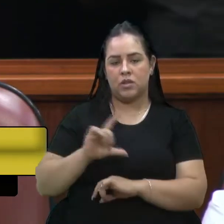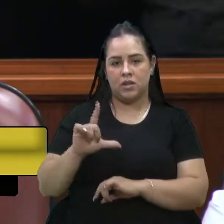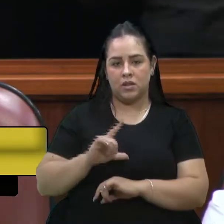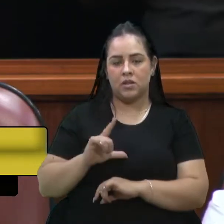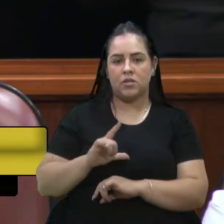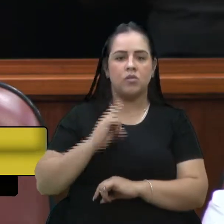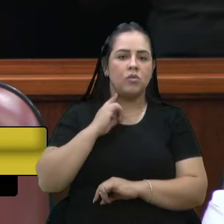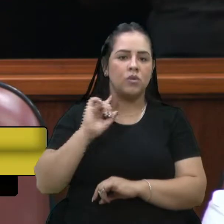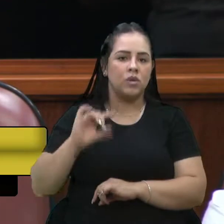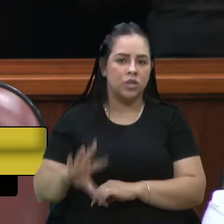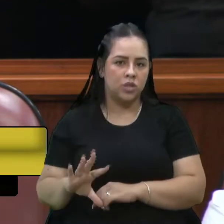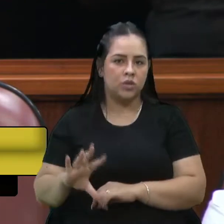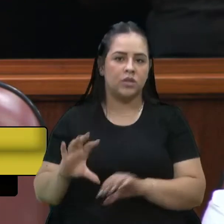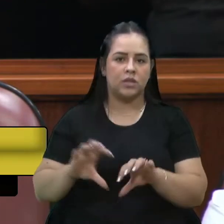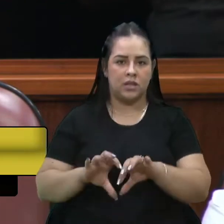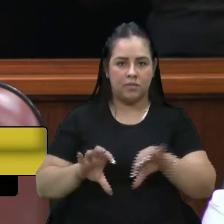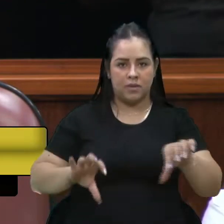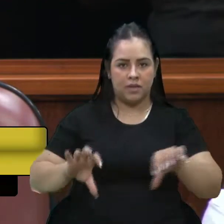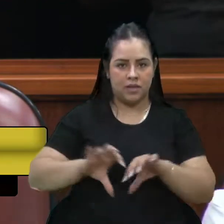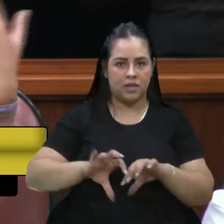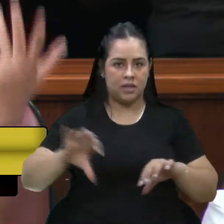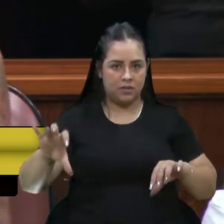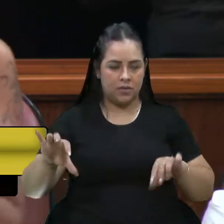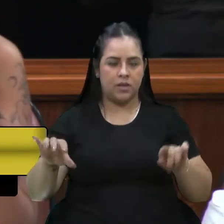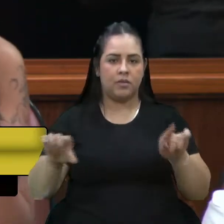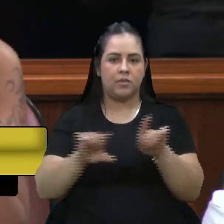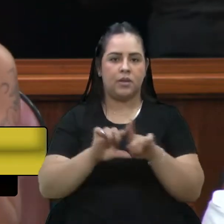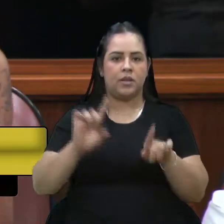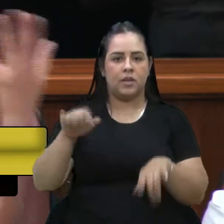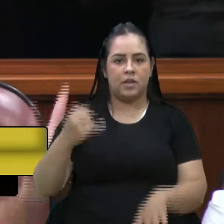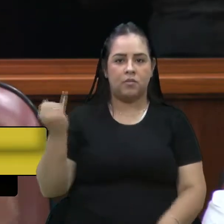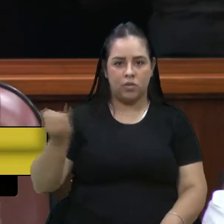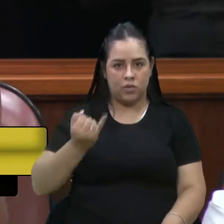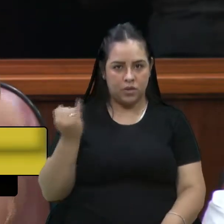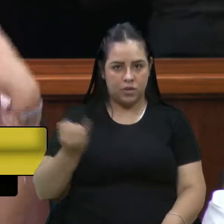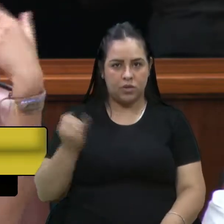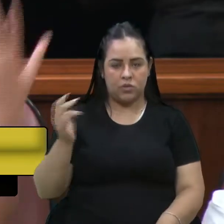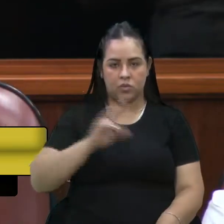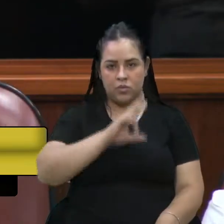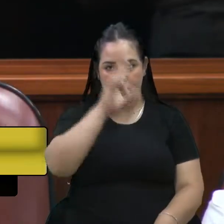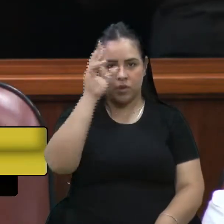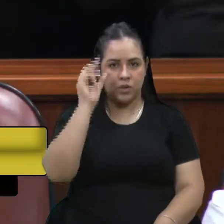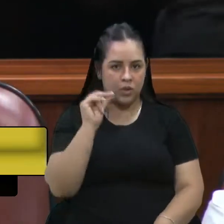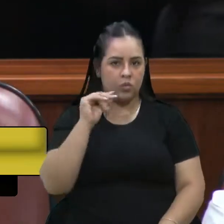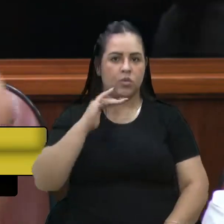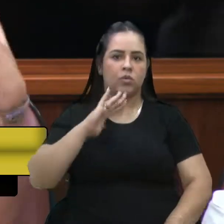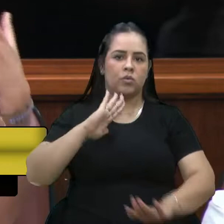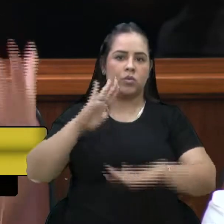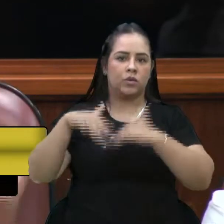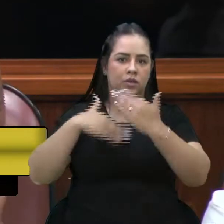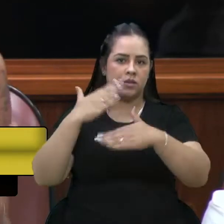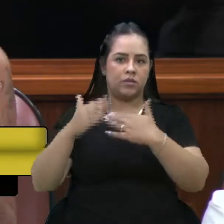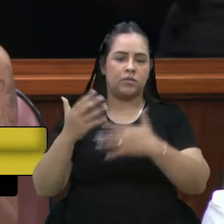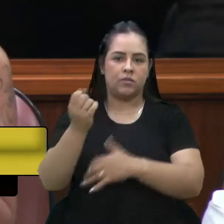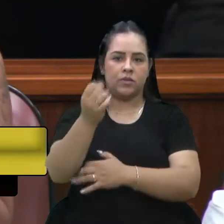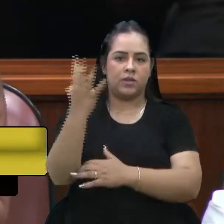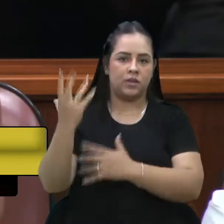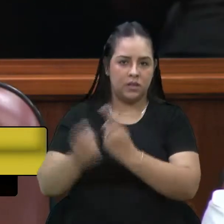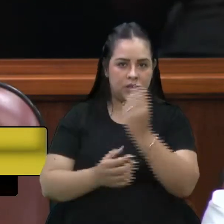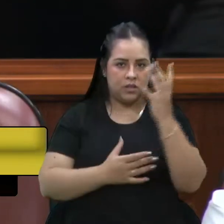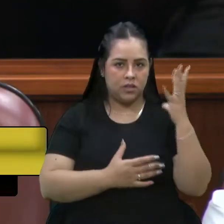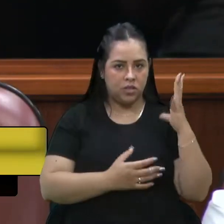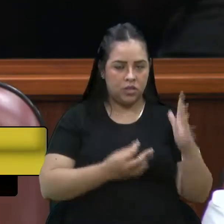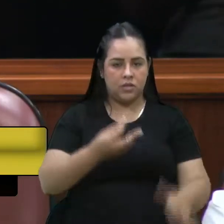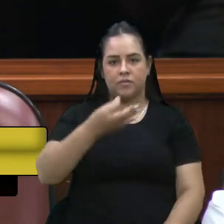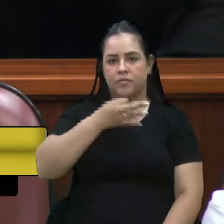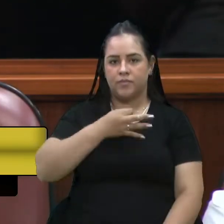sólidos, da separação dos resíduos sólidos, que é de extrema importância para o município, para o desenvolvimento ambiental de Caxias do Sul,